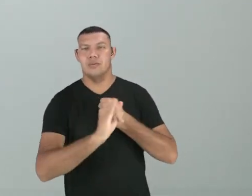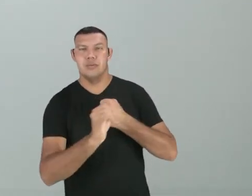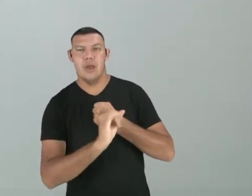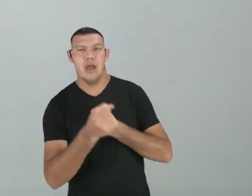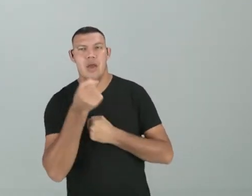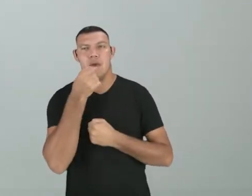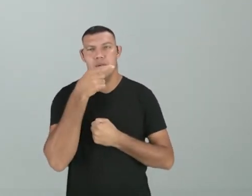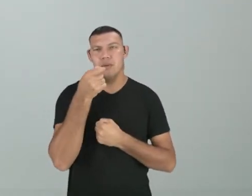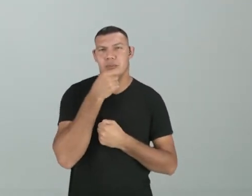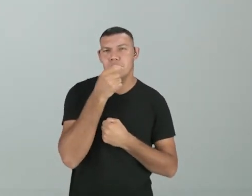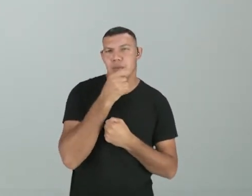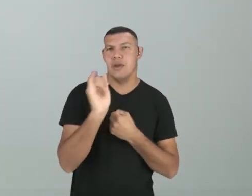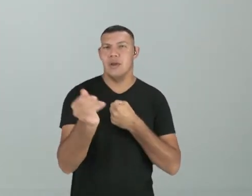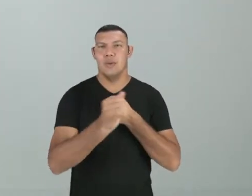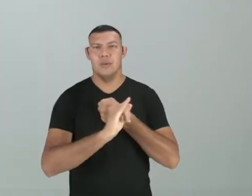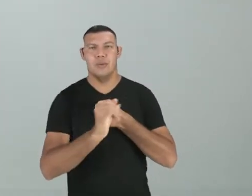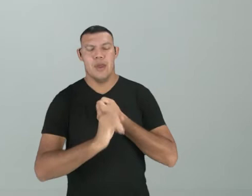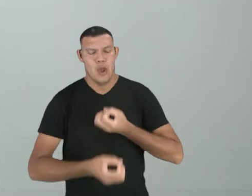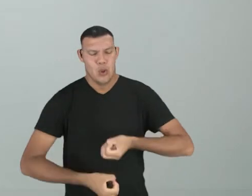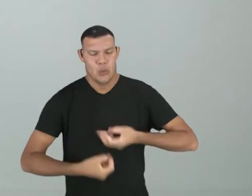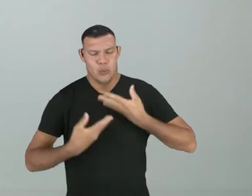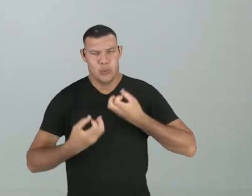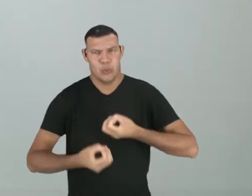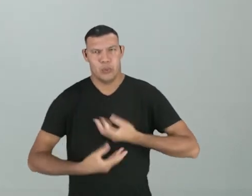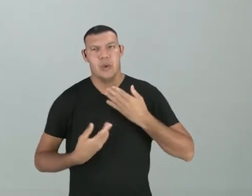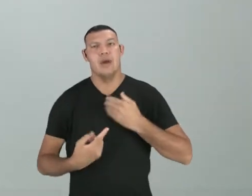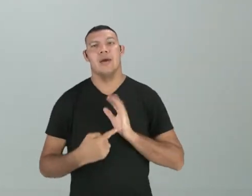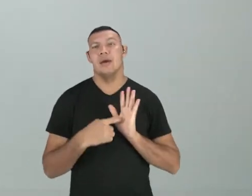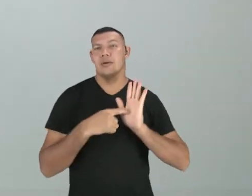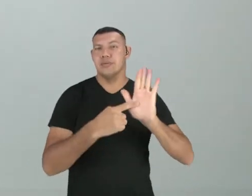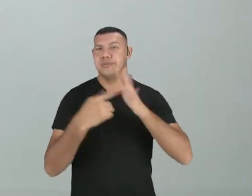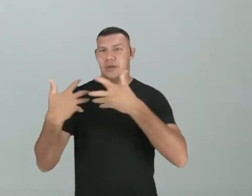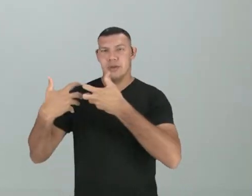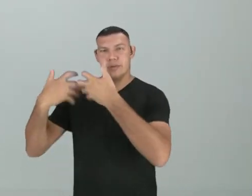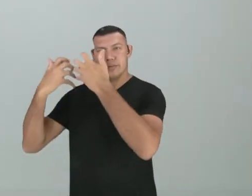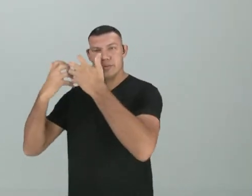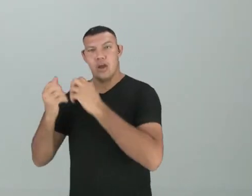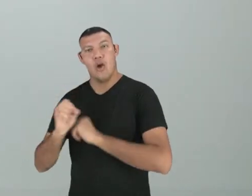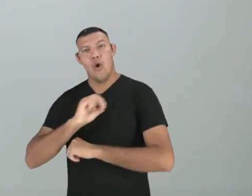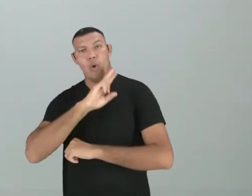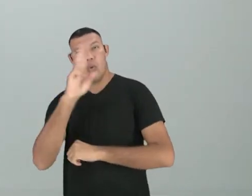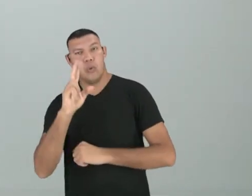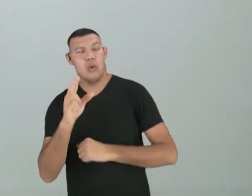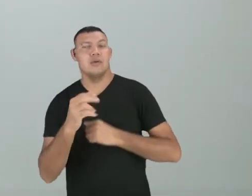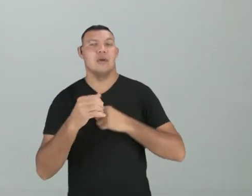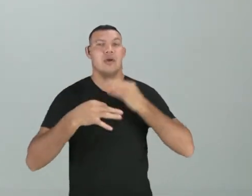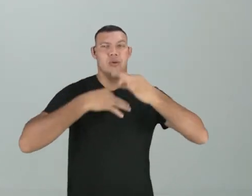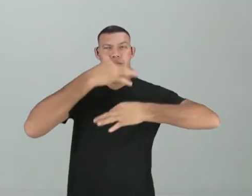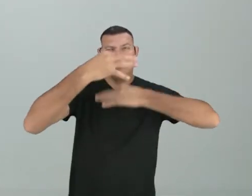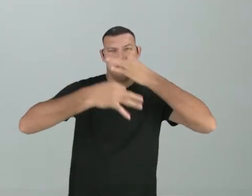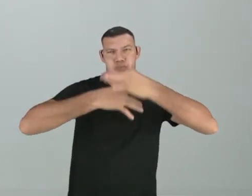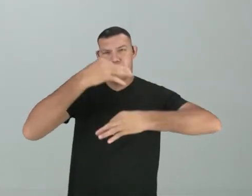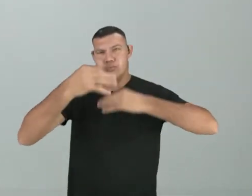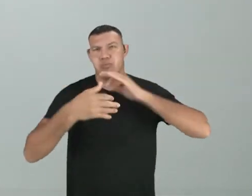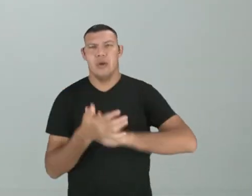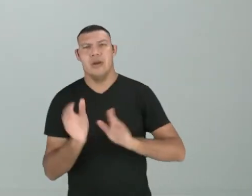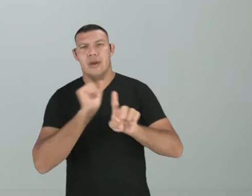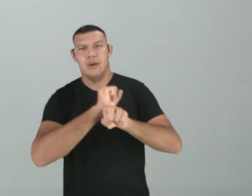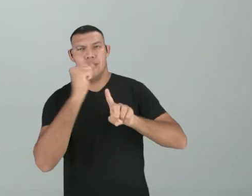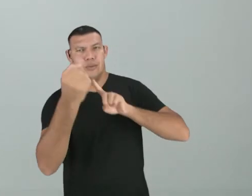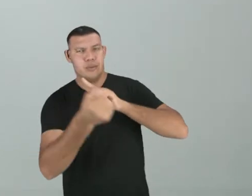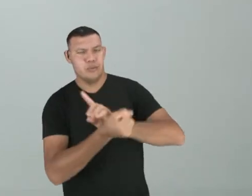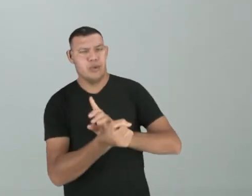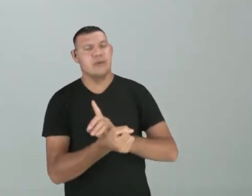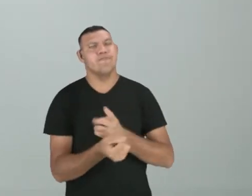Uma crônica mais poética, que leve a reflexões? Ou é uma crítica que você vai fazer, ou algo da sociedade